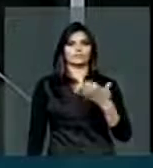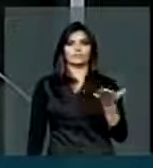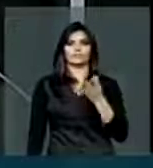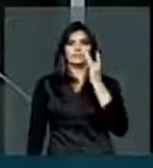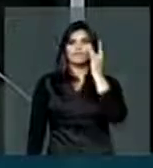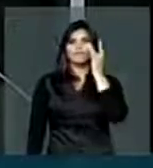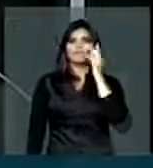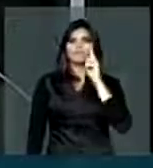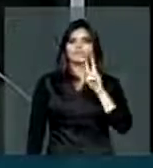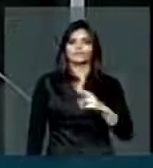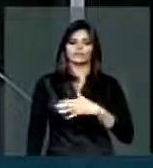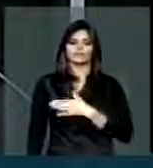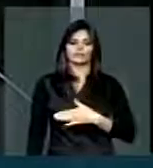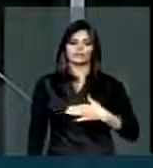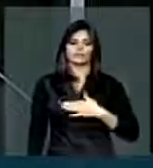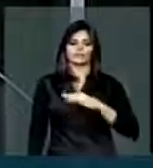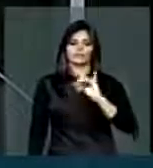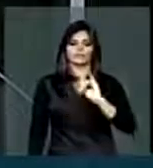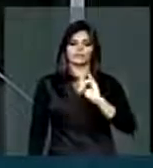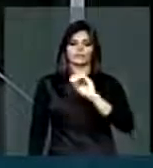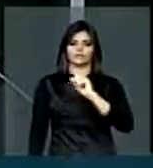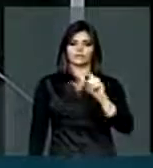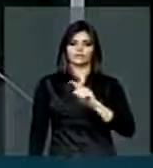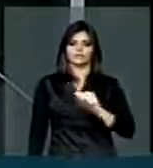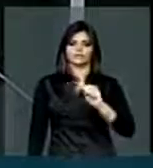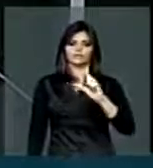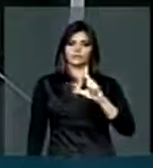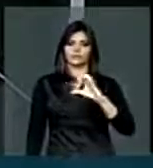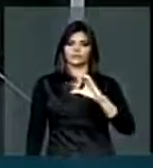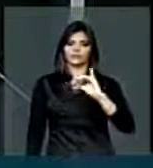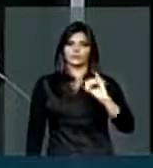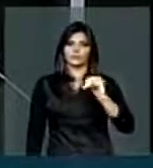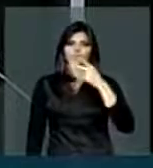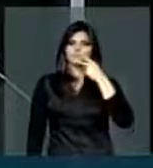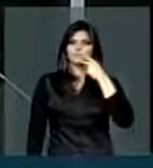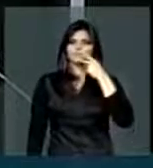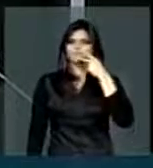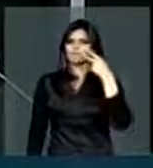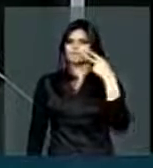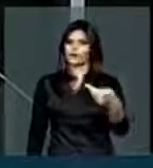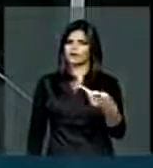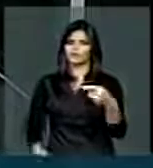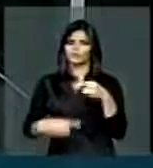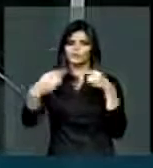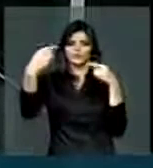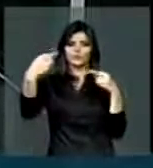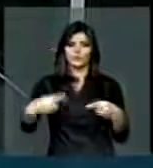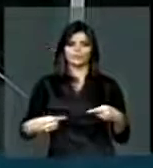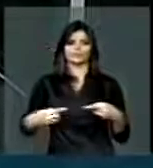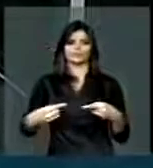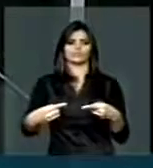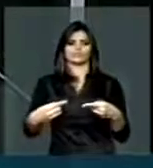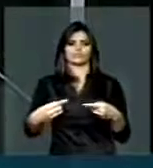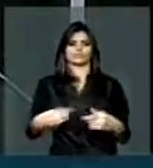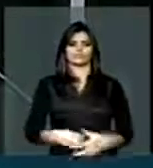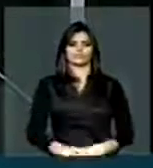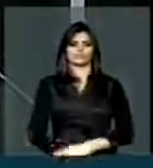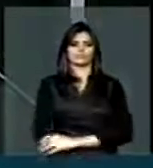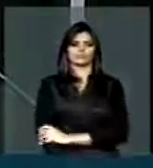meu querido colega Isalci se referindo veementemente contra um grande